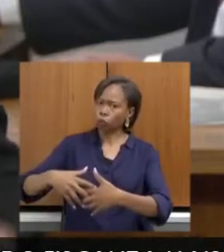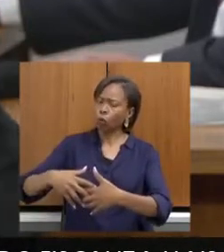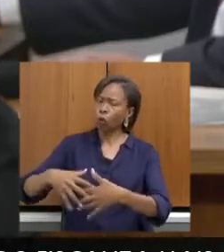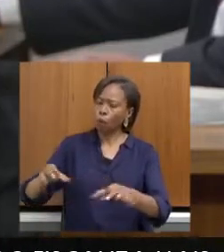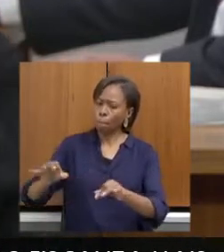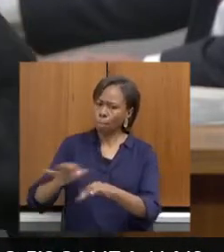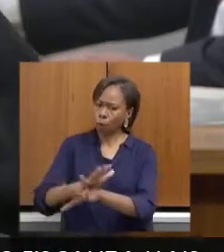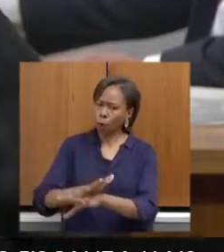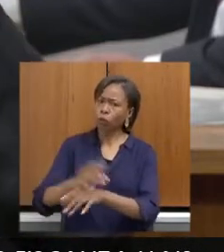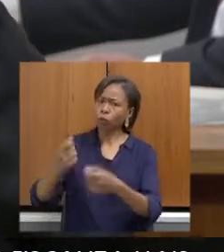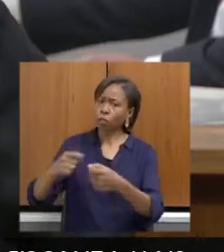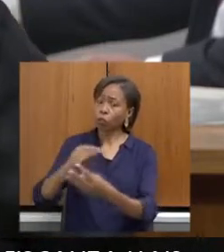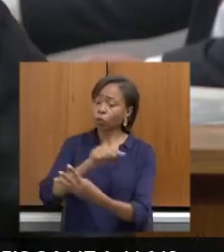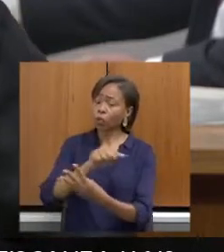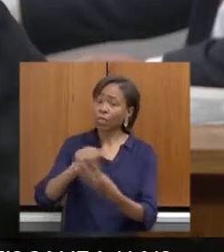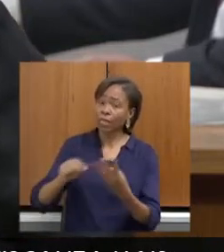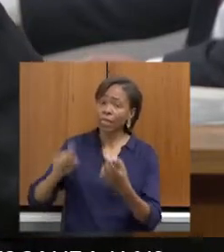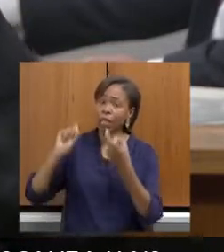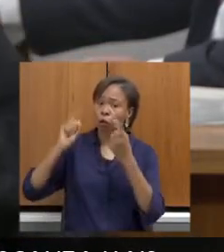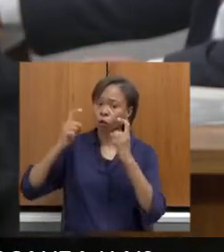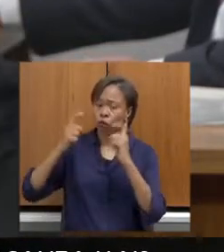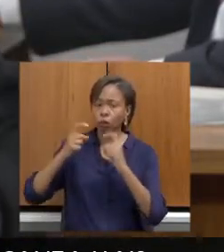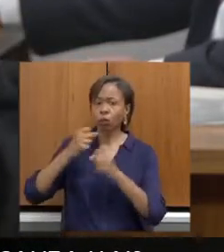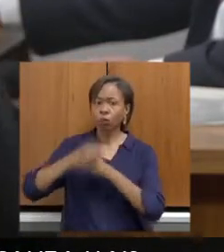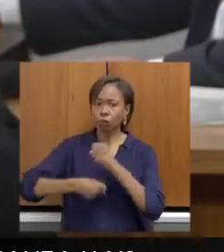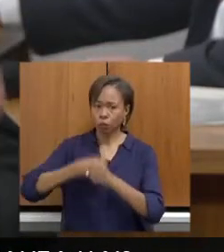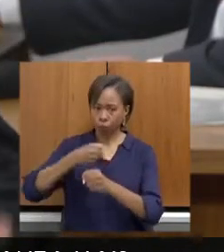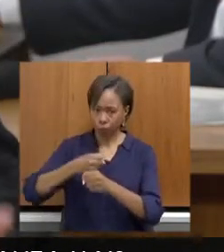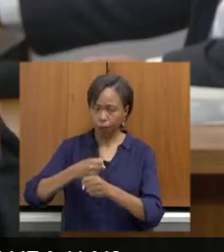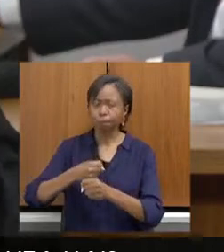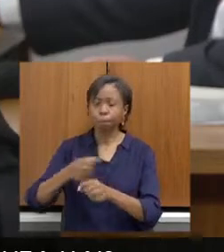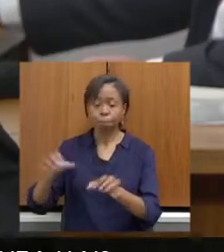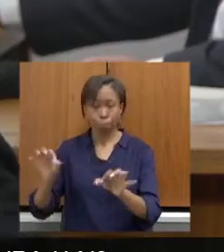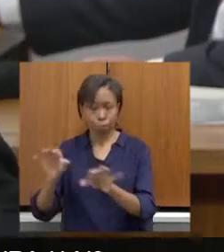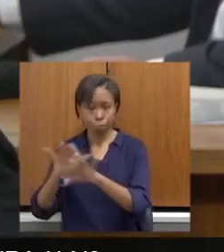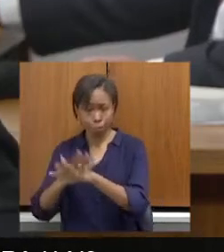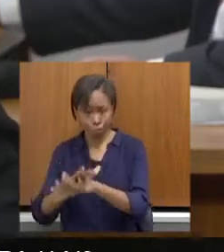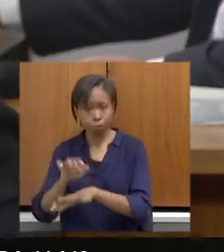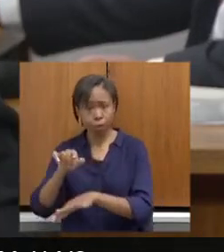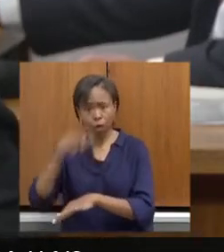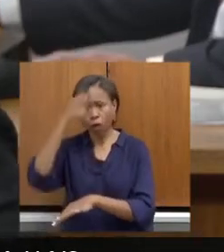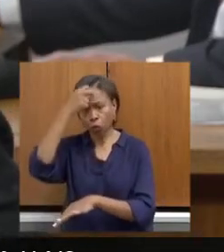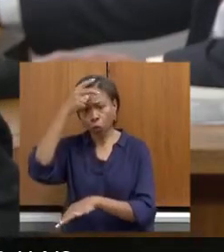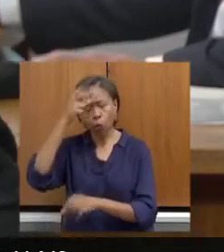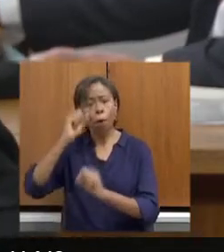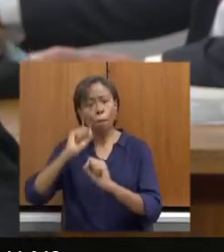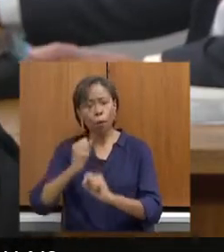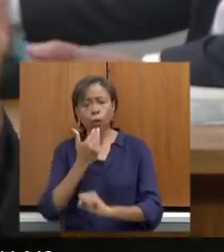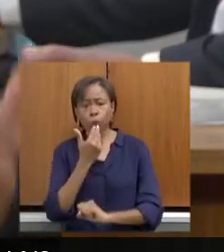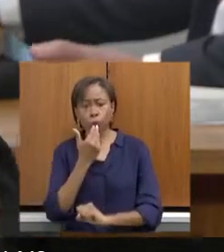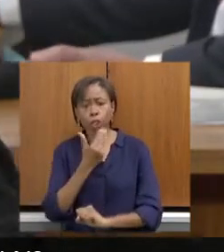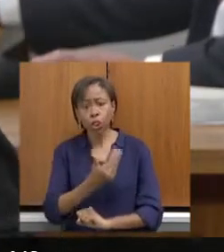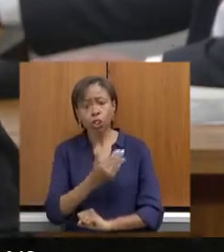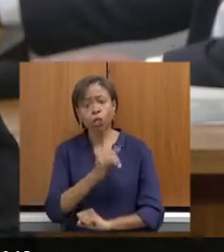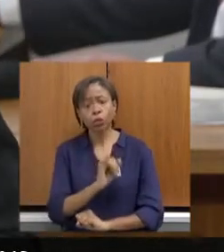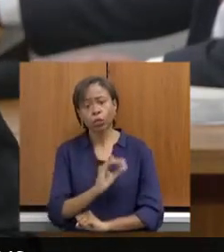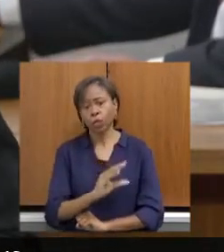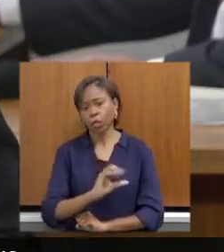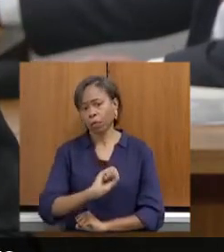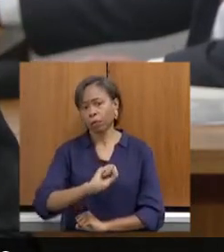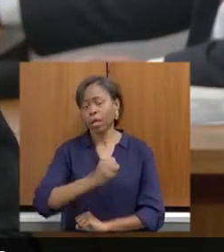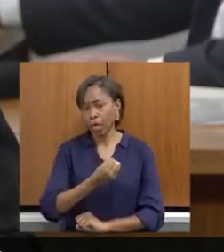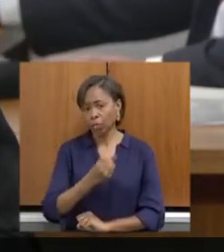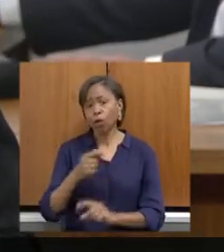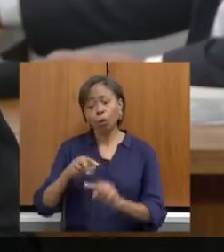e com, no mínimo, três reuniões por ano. Feito isso, ele pode pleitear o recurso comprovando as atividades que foram